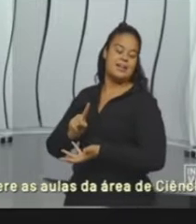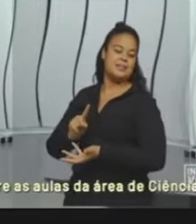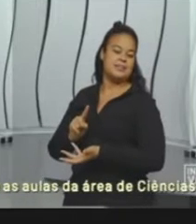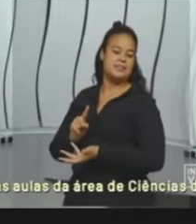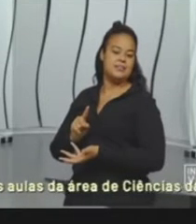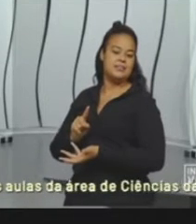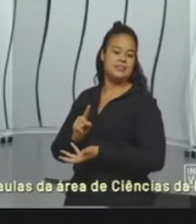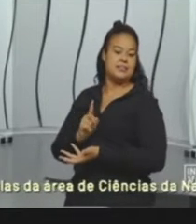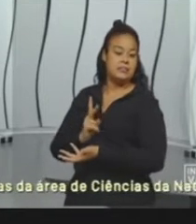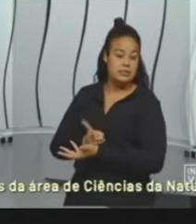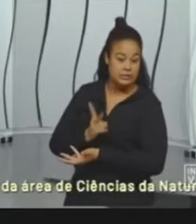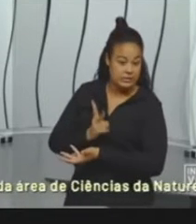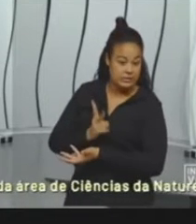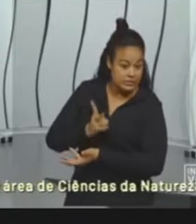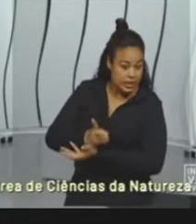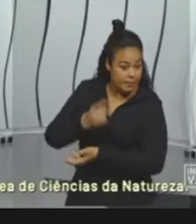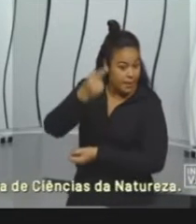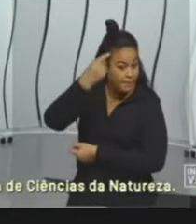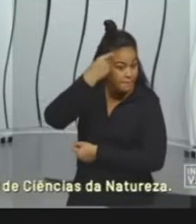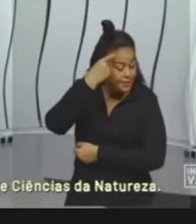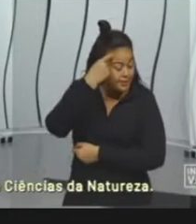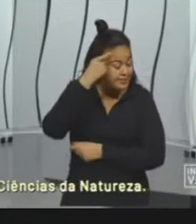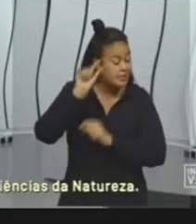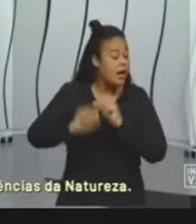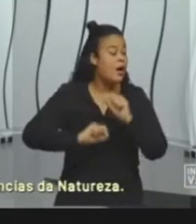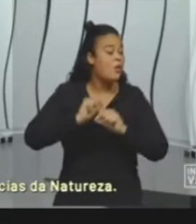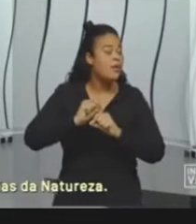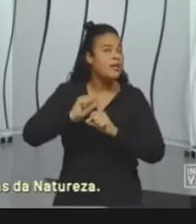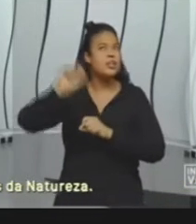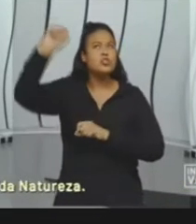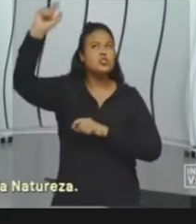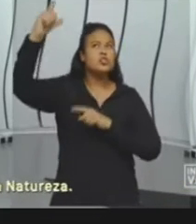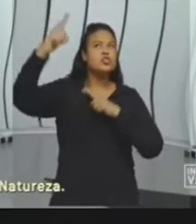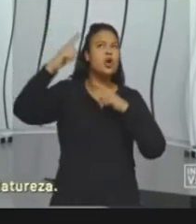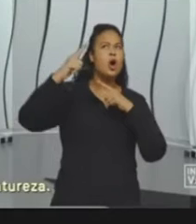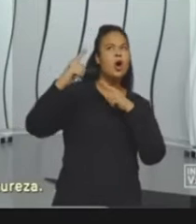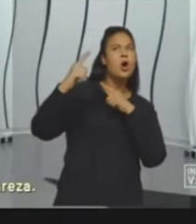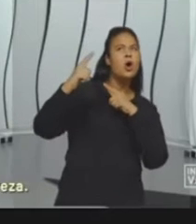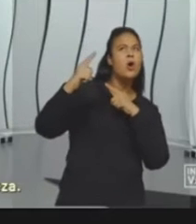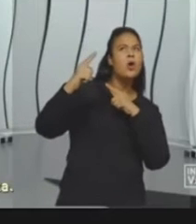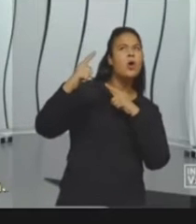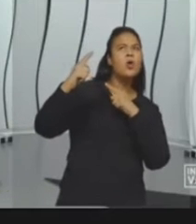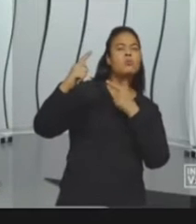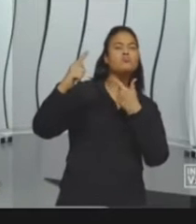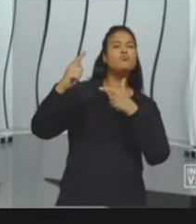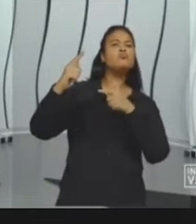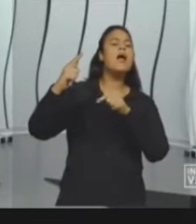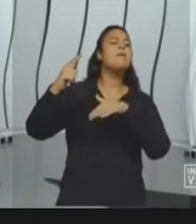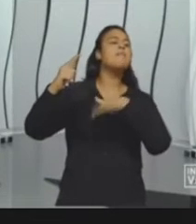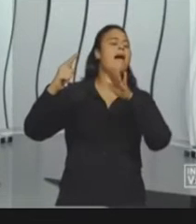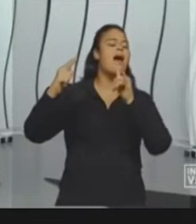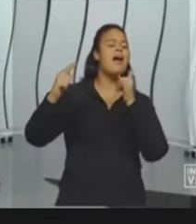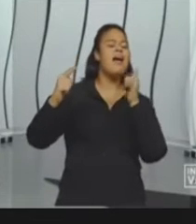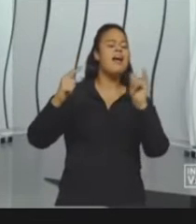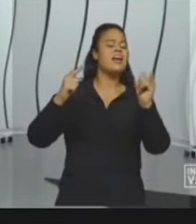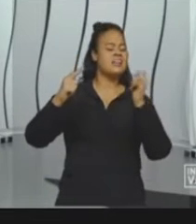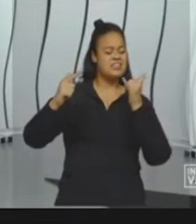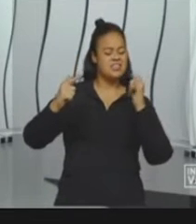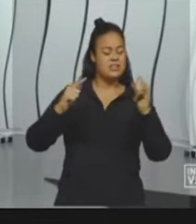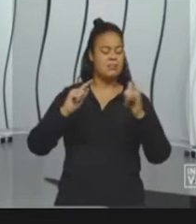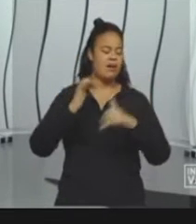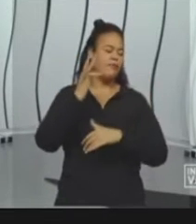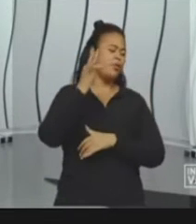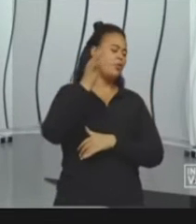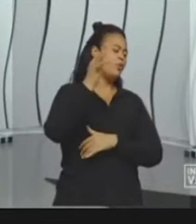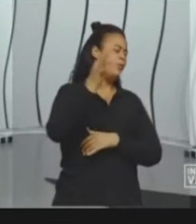Eterno, nós temos que pensar que o Sol, um dia, ele não vai ter mais energia para continuar queimando. Mas isso aí é